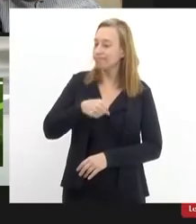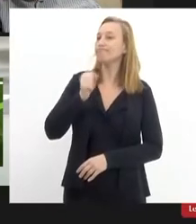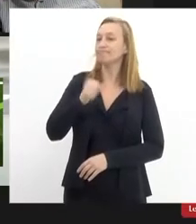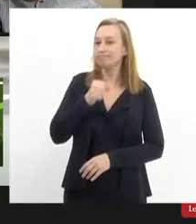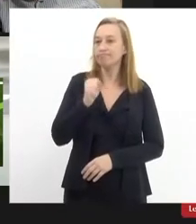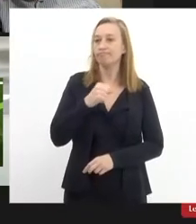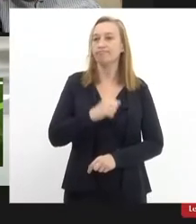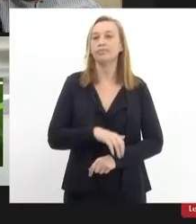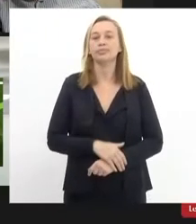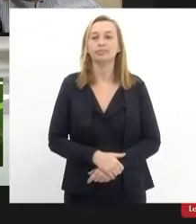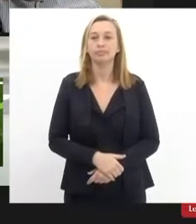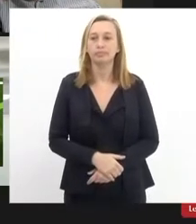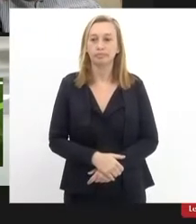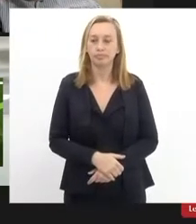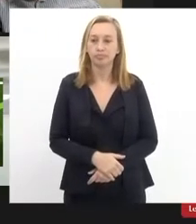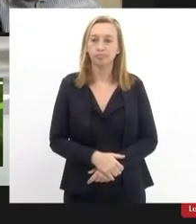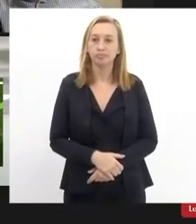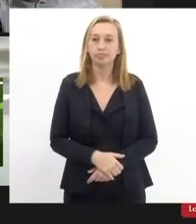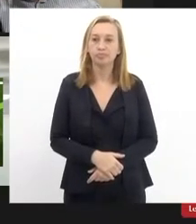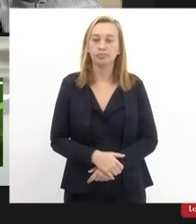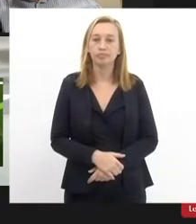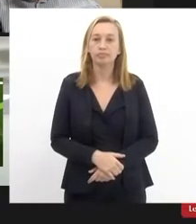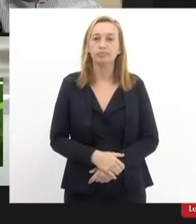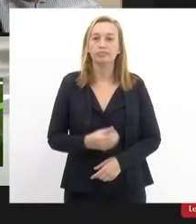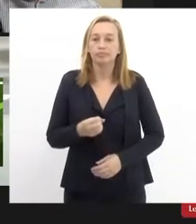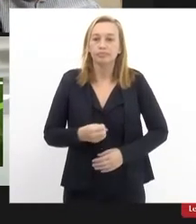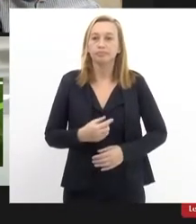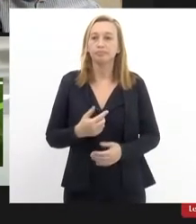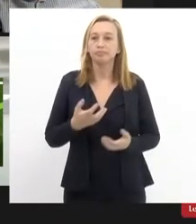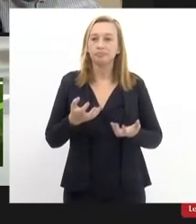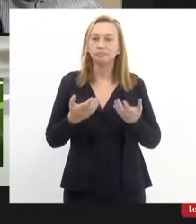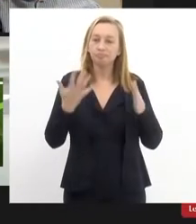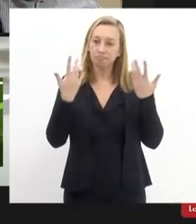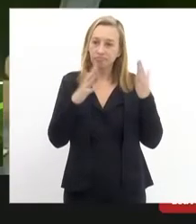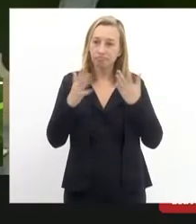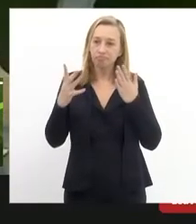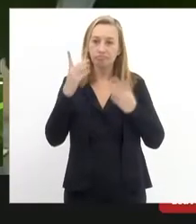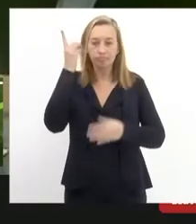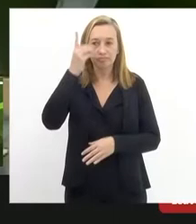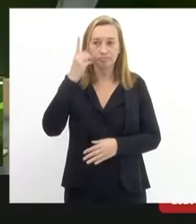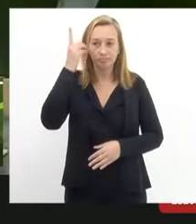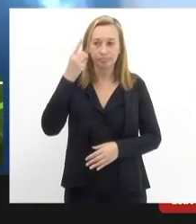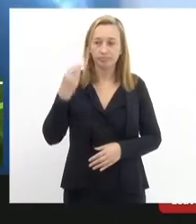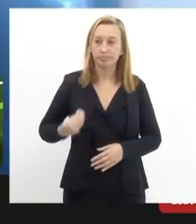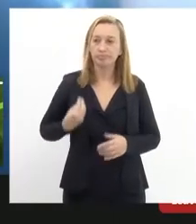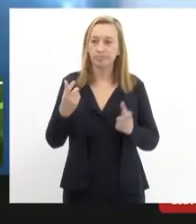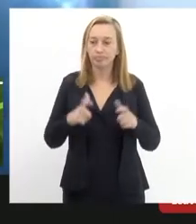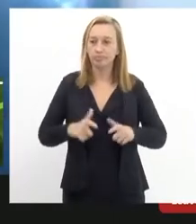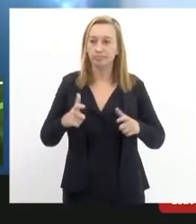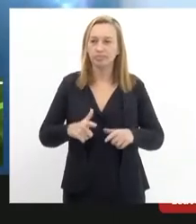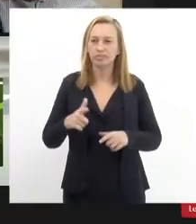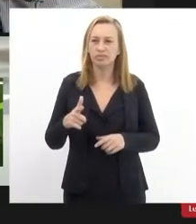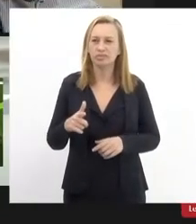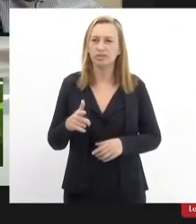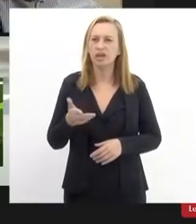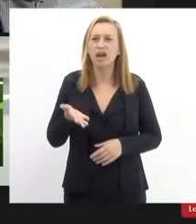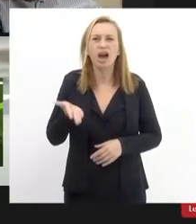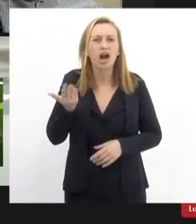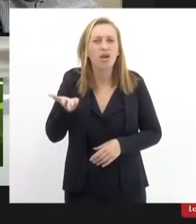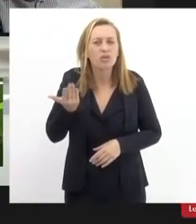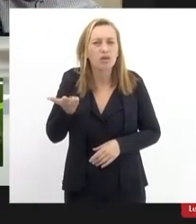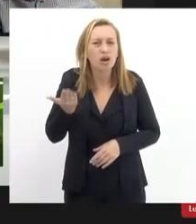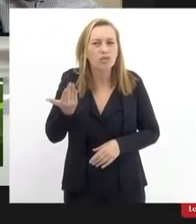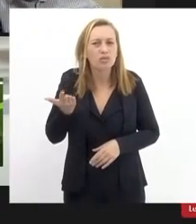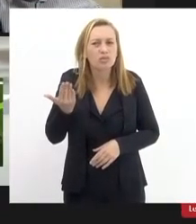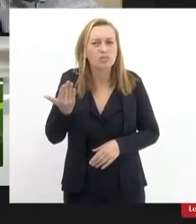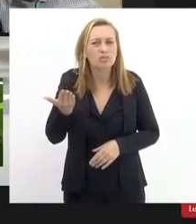ouvindo eu gostaria inicialmente de saudar os parlamentares presentes foi só um pouquinho mais alto um pouquinho mais